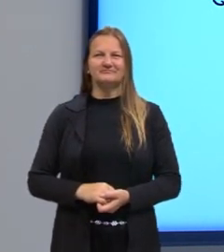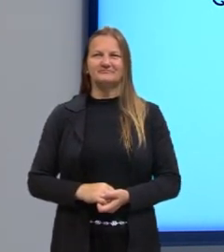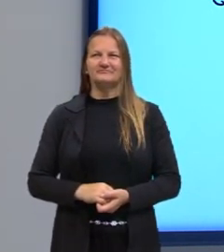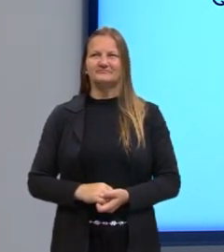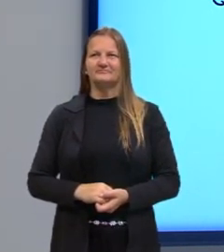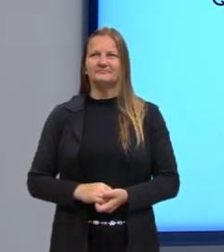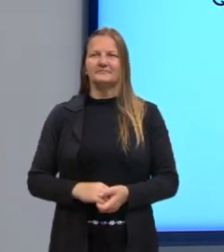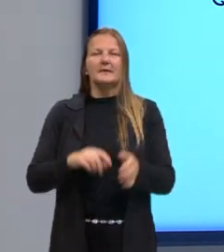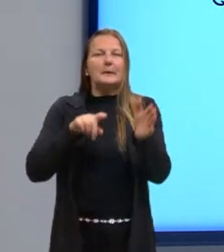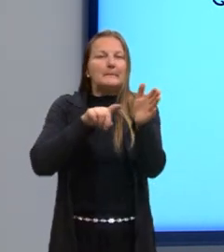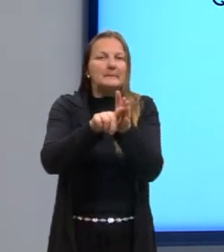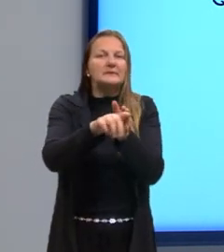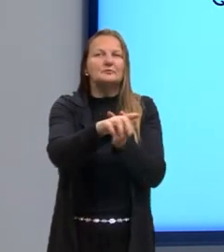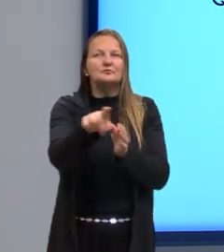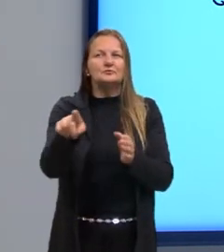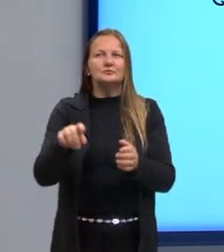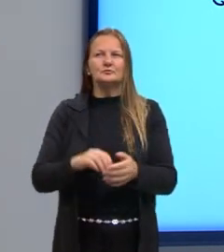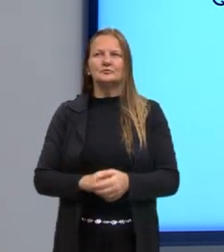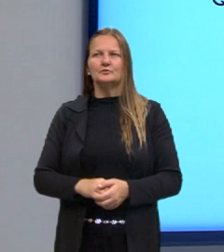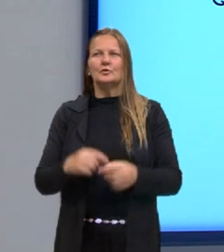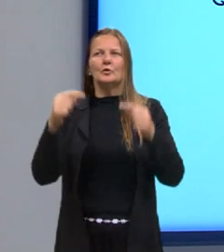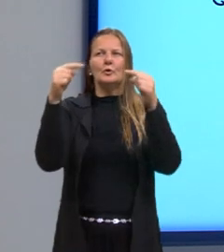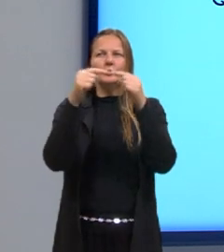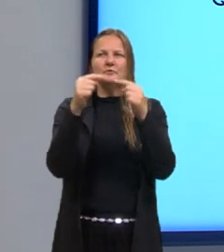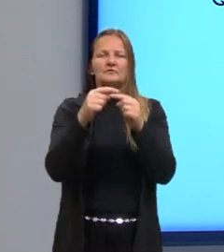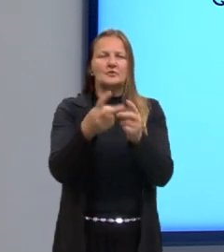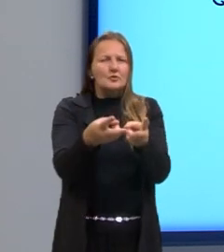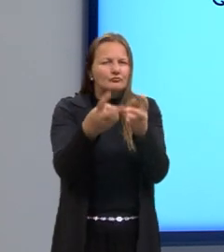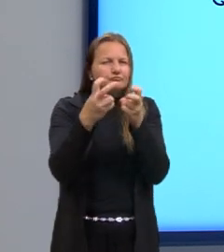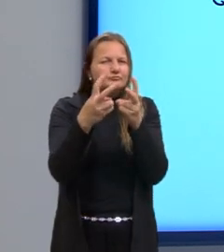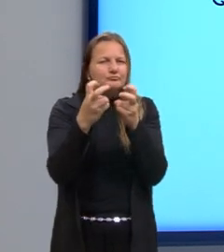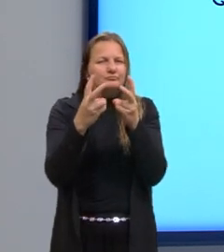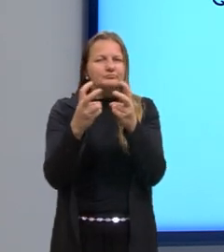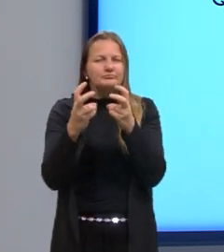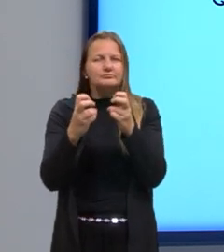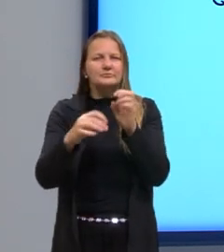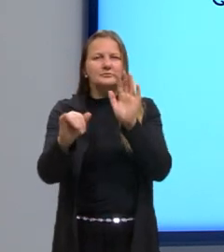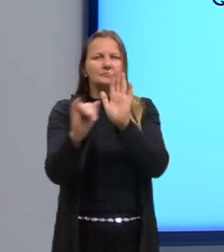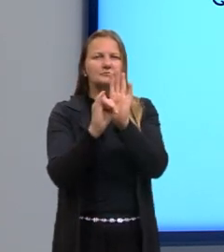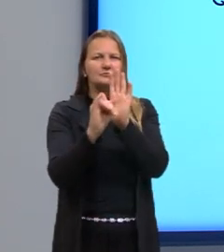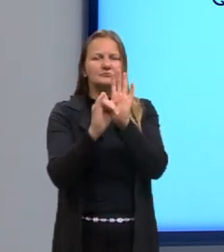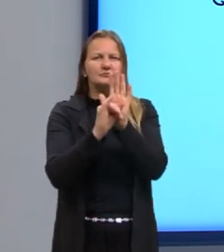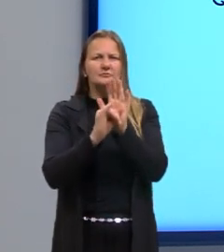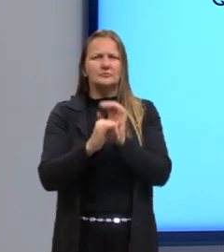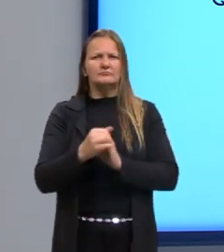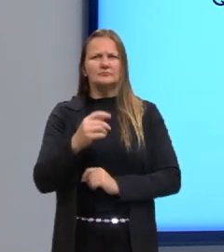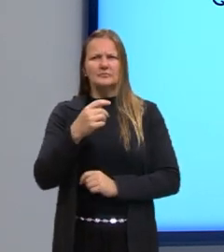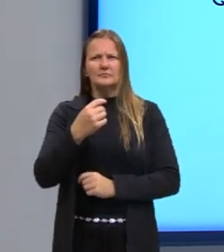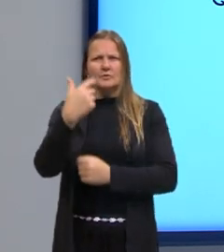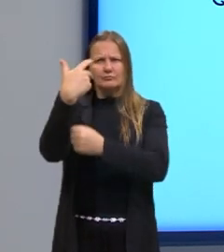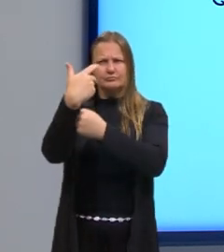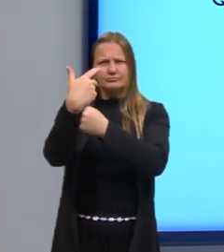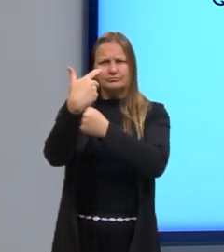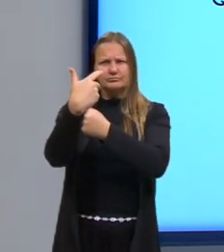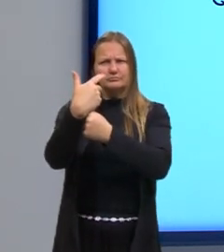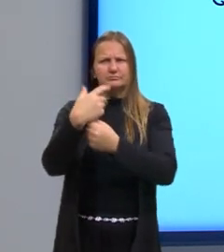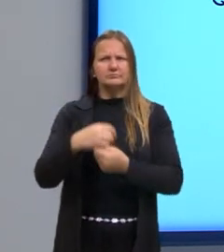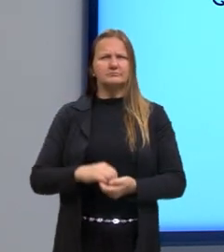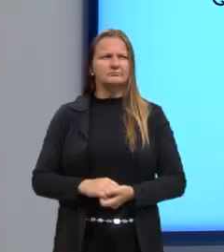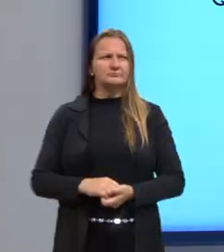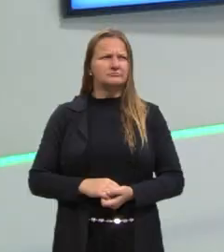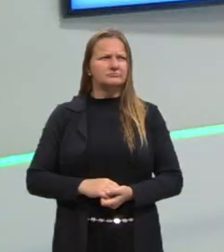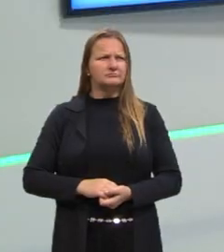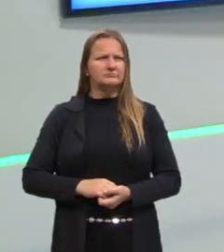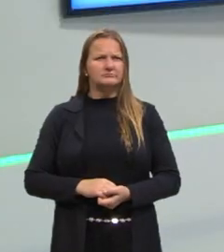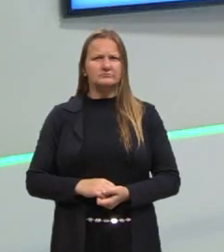Então, pergunta. Como objetivo de identificar... Ó, o Catarina ficou até mais sério. Ficou agora... Ele se concentrou aqui para dar